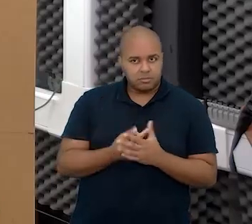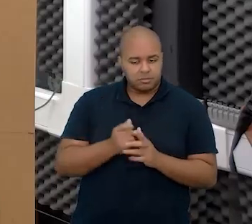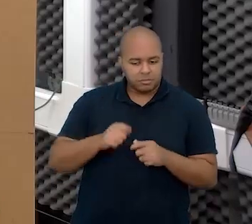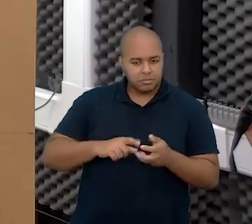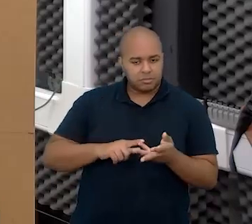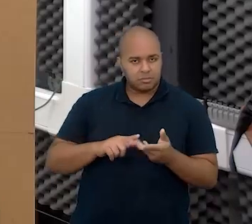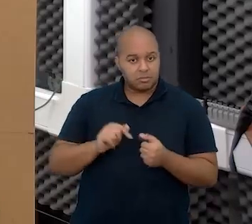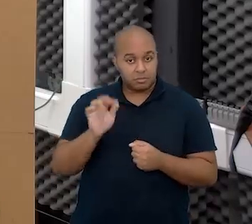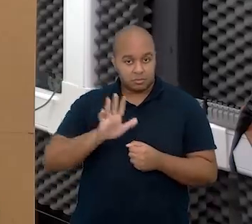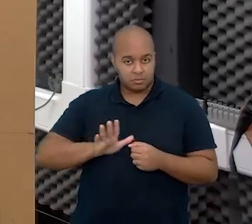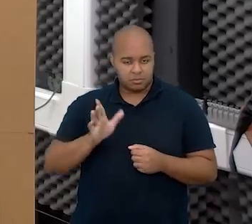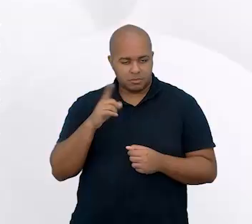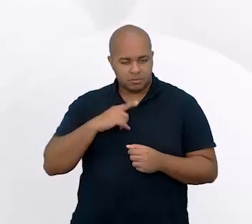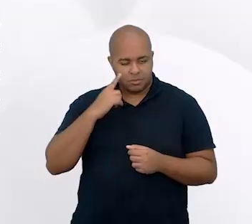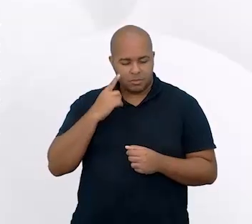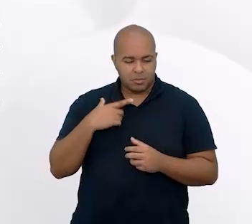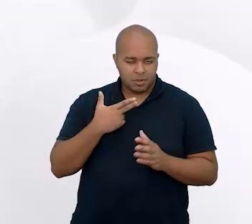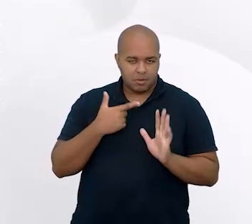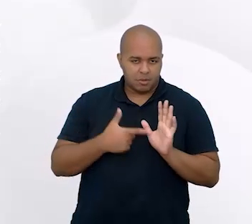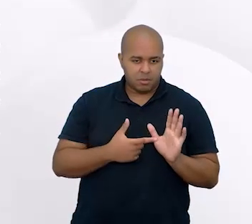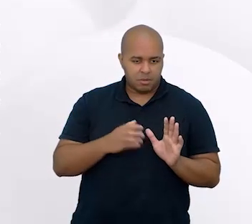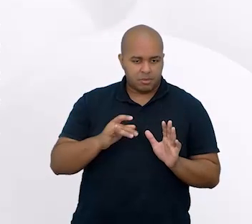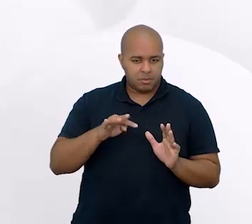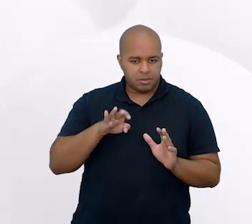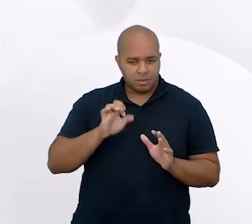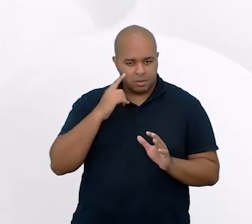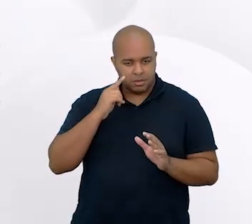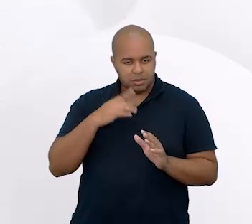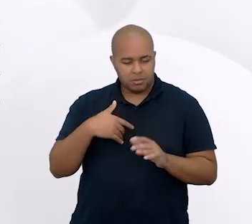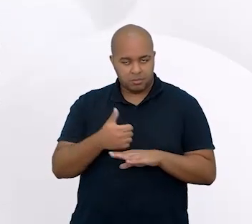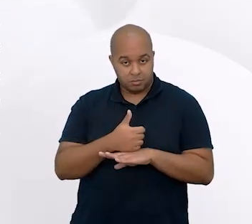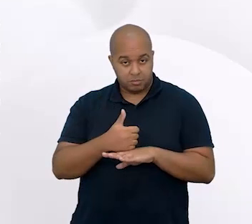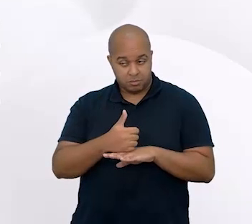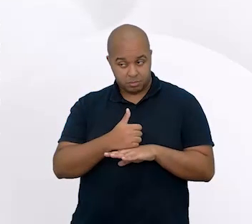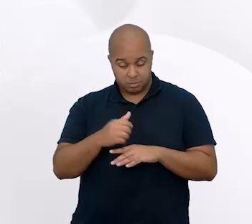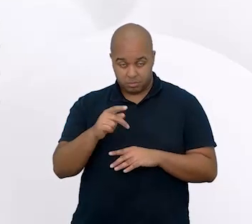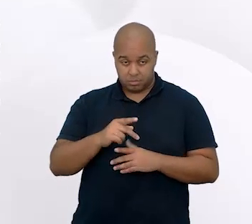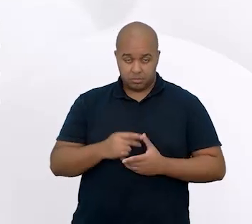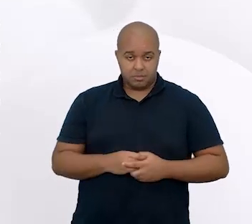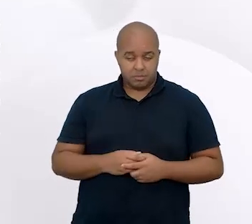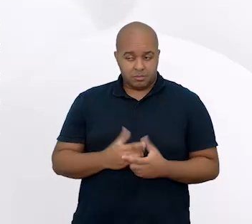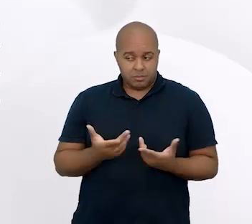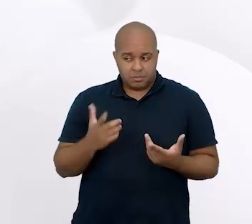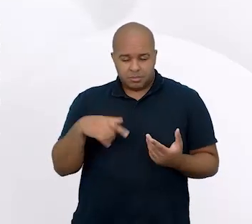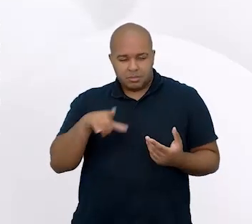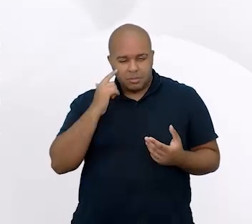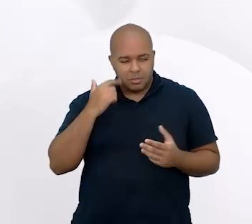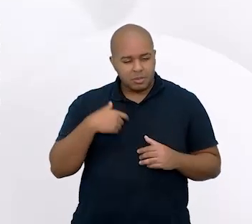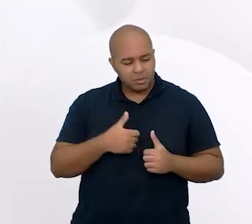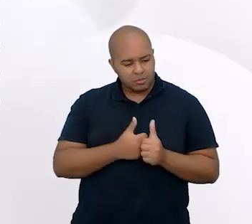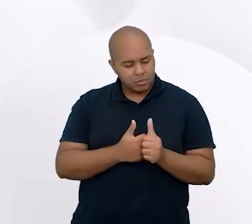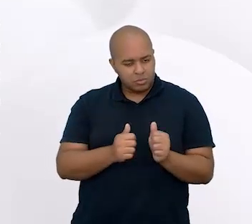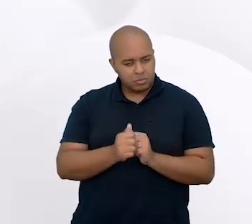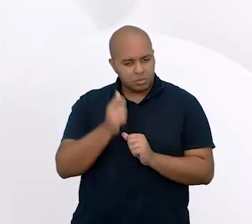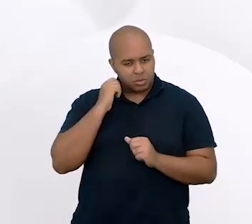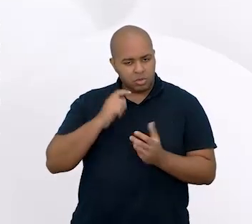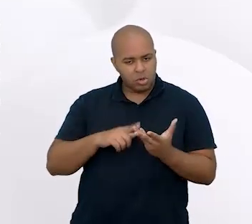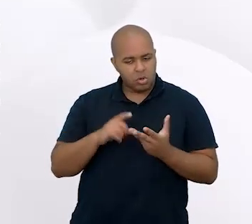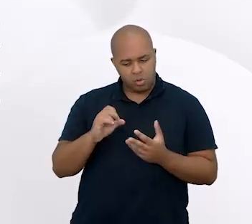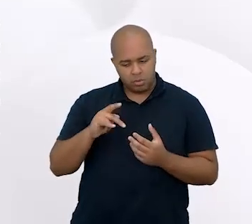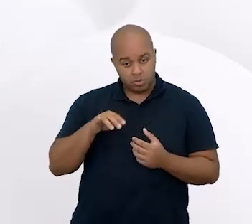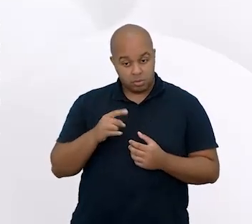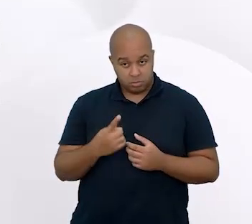competências gerais, que vem aí dizer das competências profissionais do docente. Estamos aí acompanhados da competência